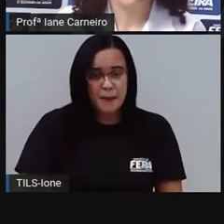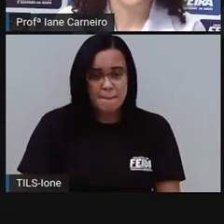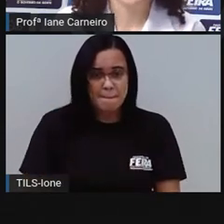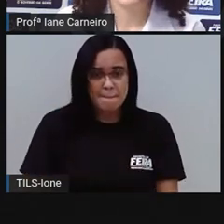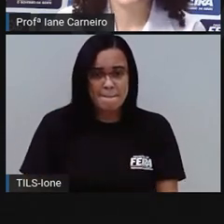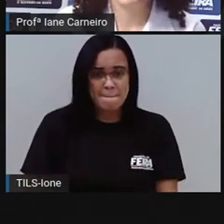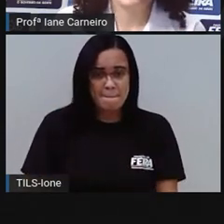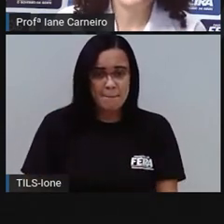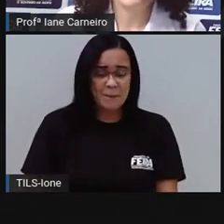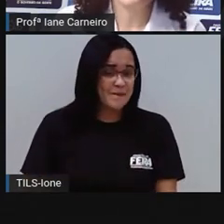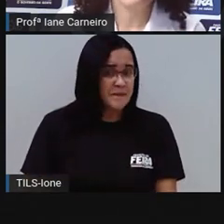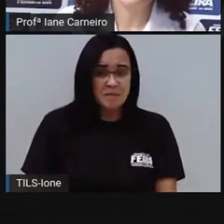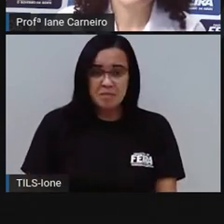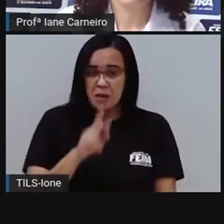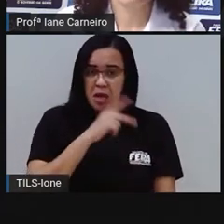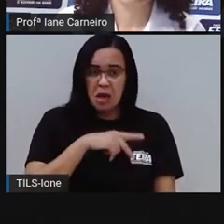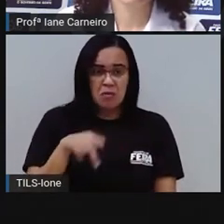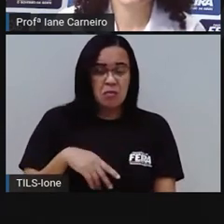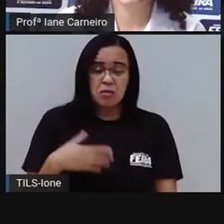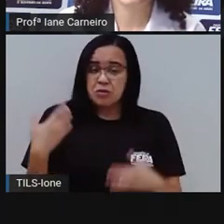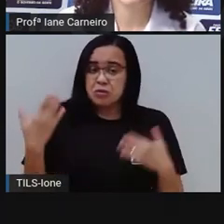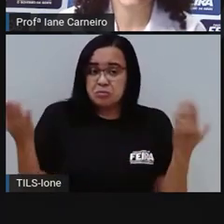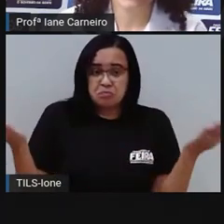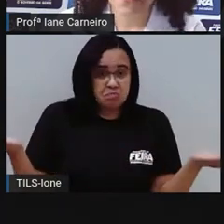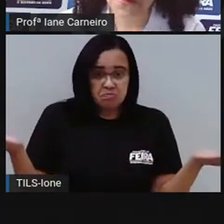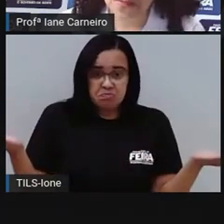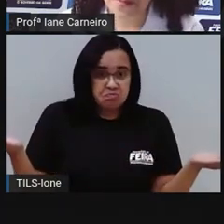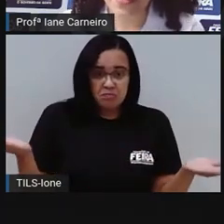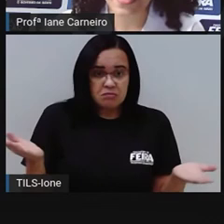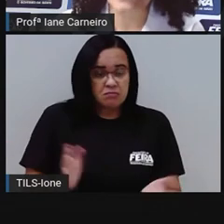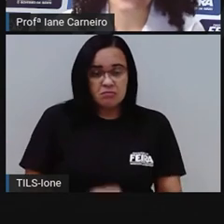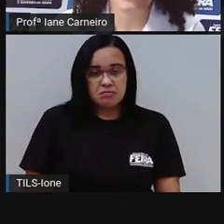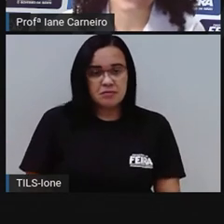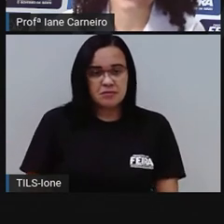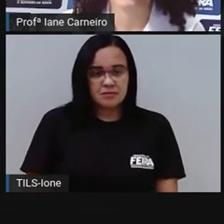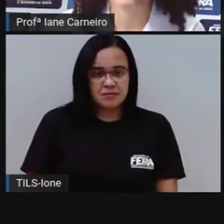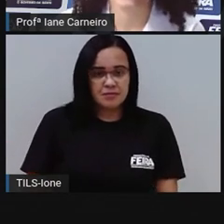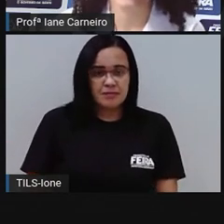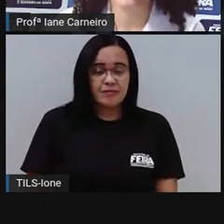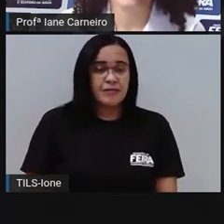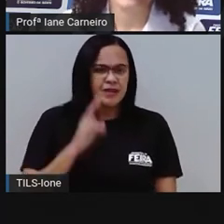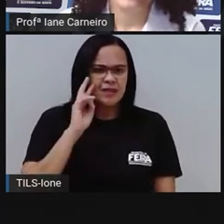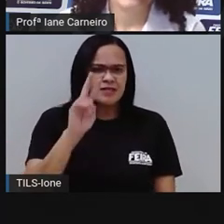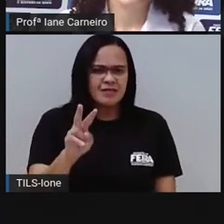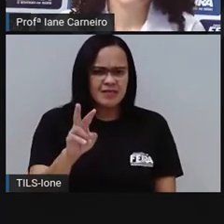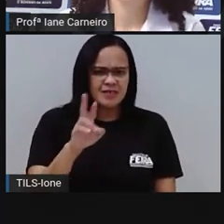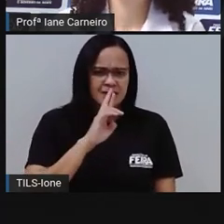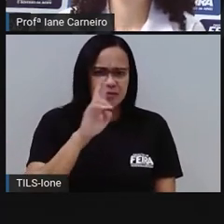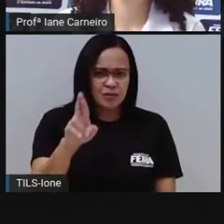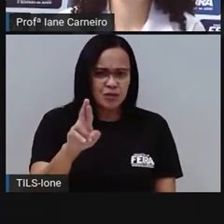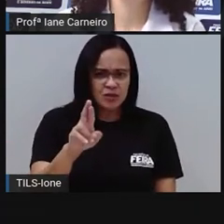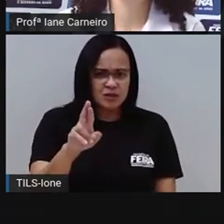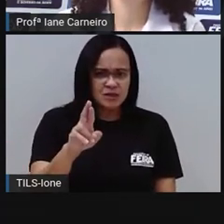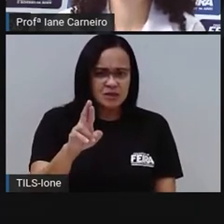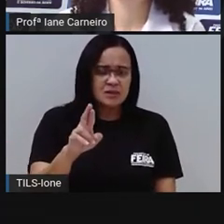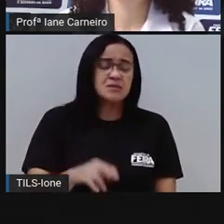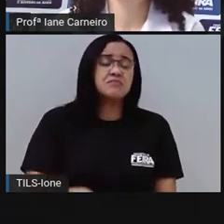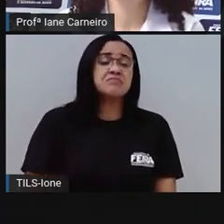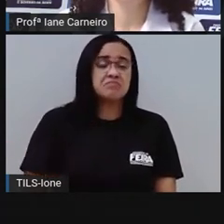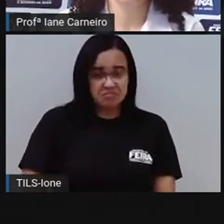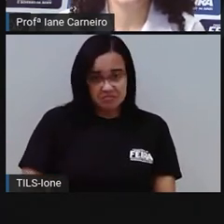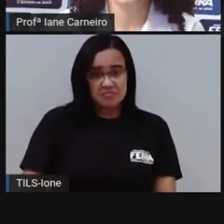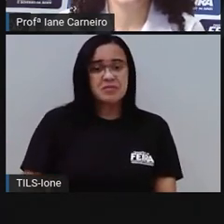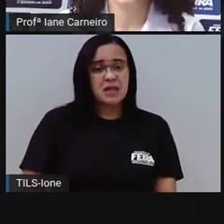A Pró não faz ideia, não. Do que seja, não. Vamos ver a resposta juntos, ó. É o pintinho.